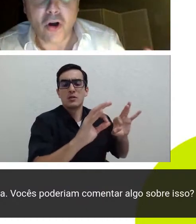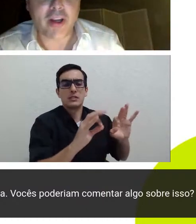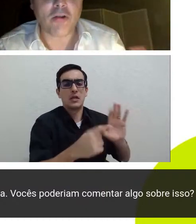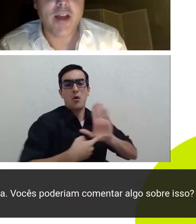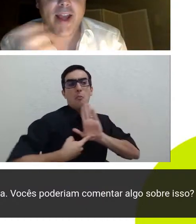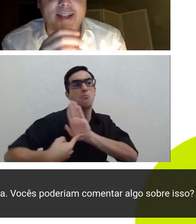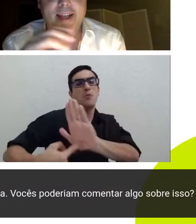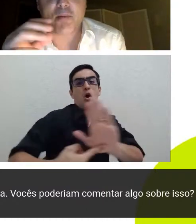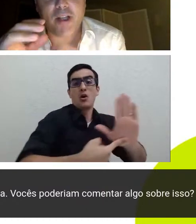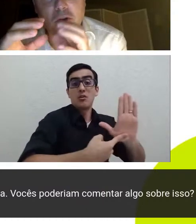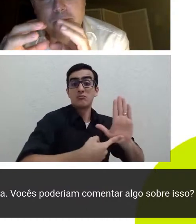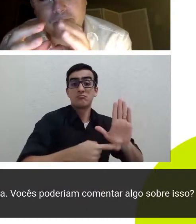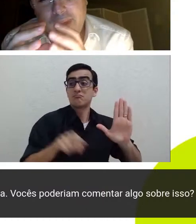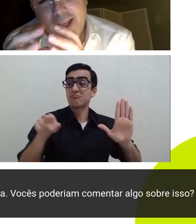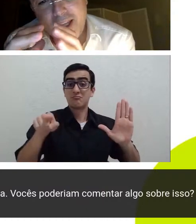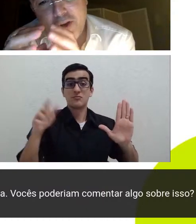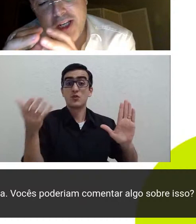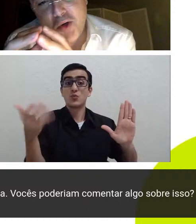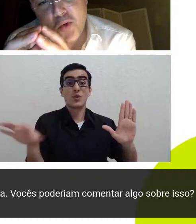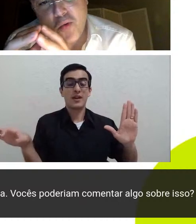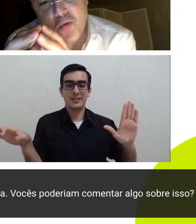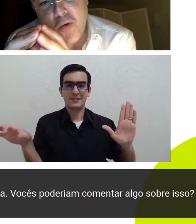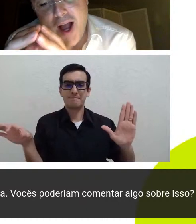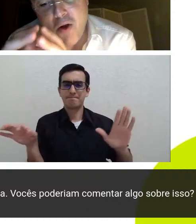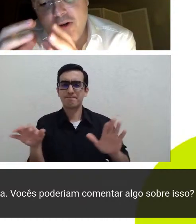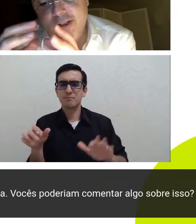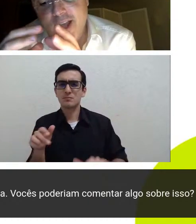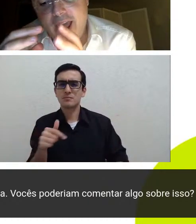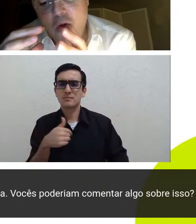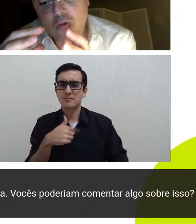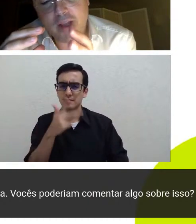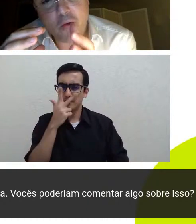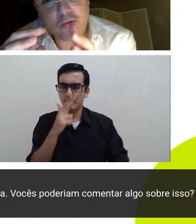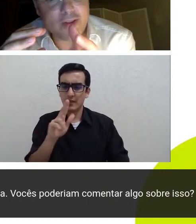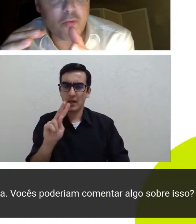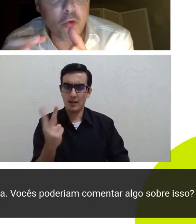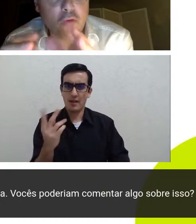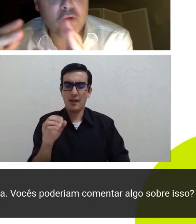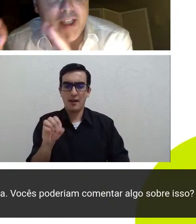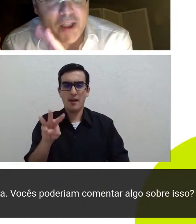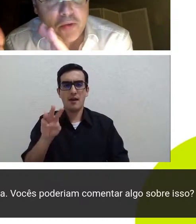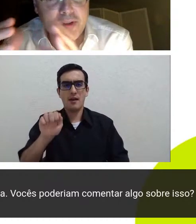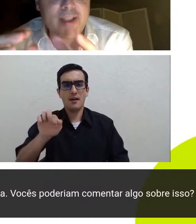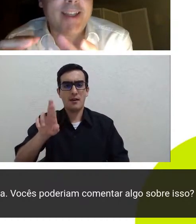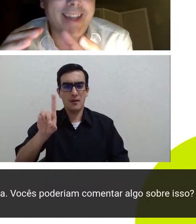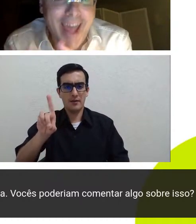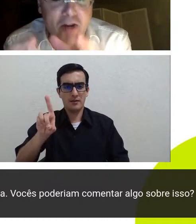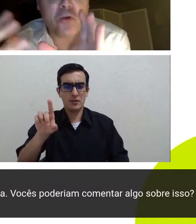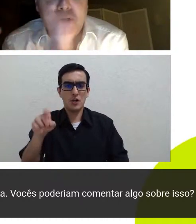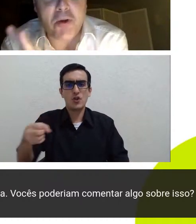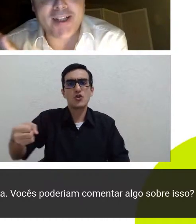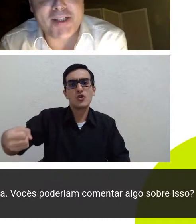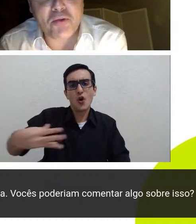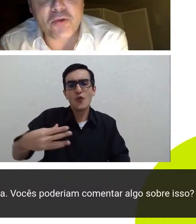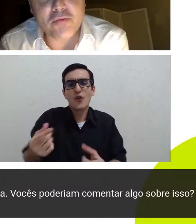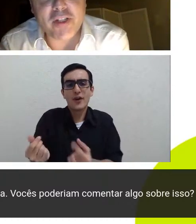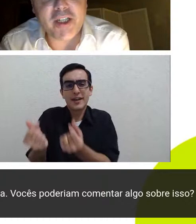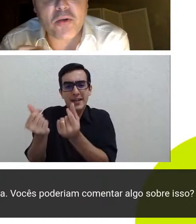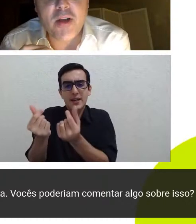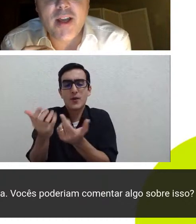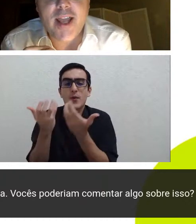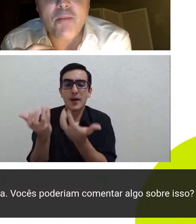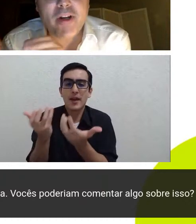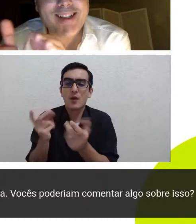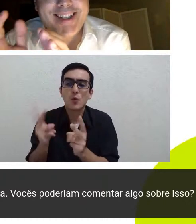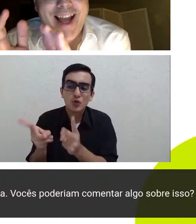ostentatório etc portanto eu diria que o Howard é um novo rico e quer continuar a ser um novo